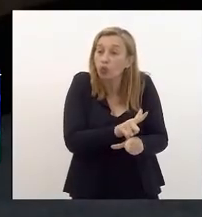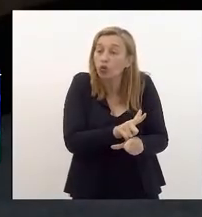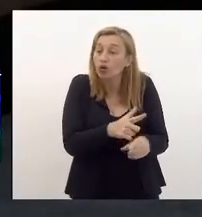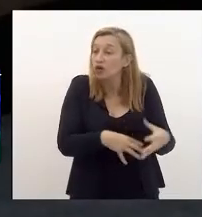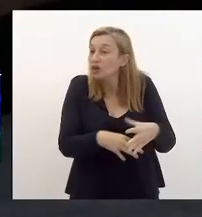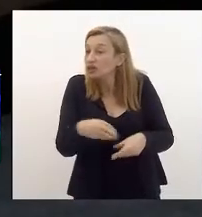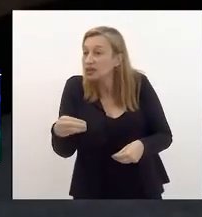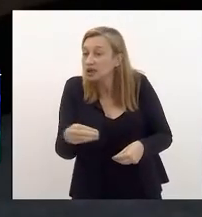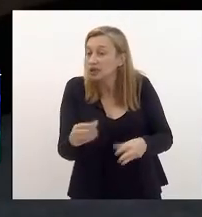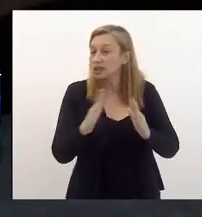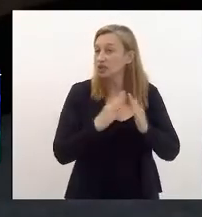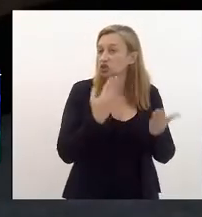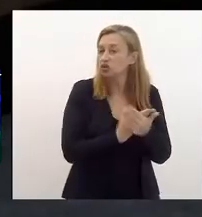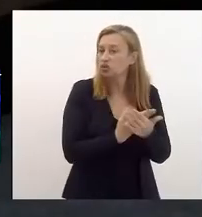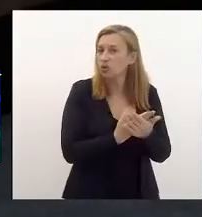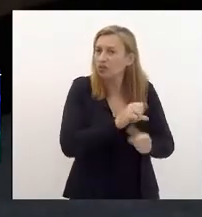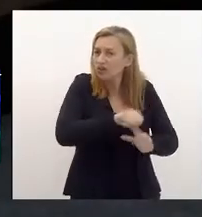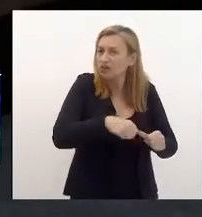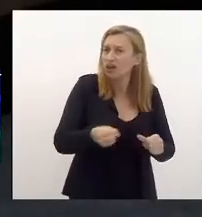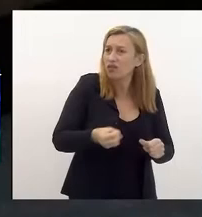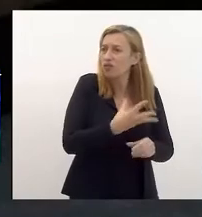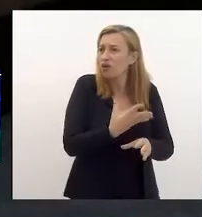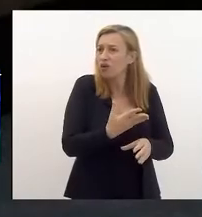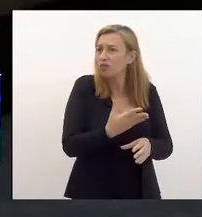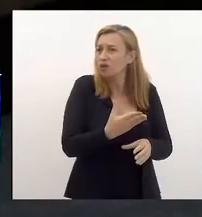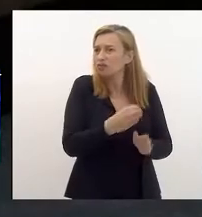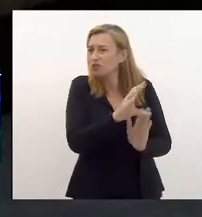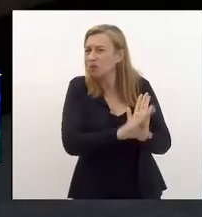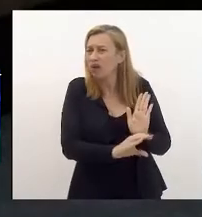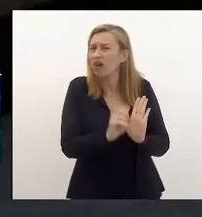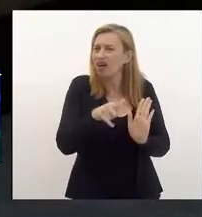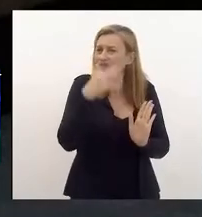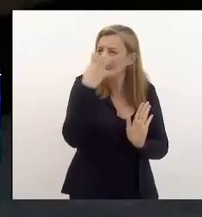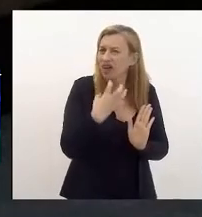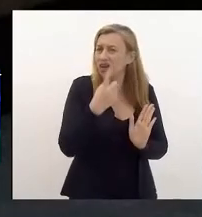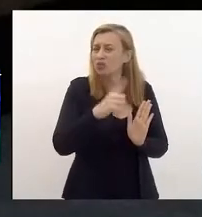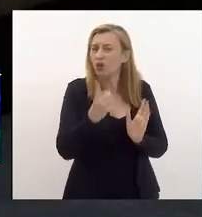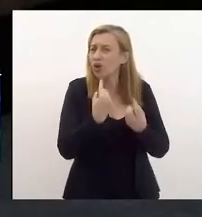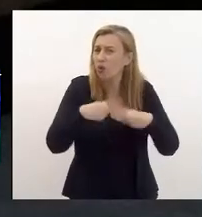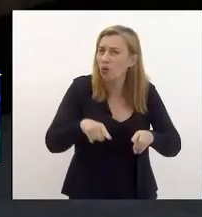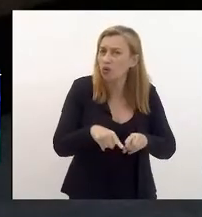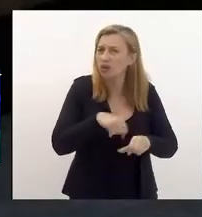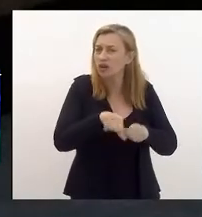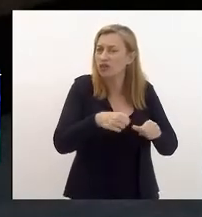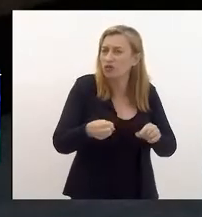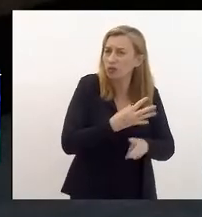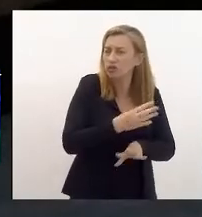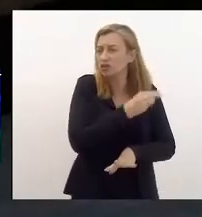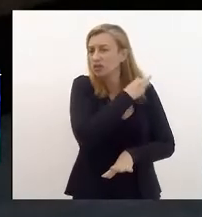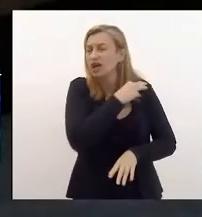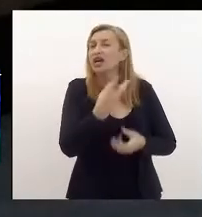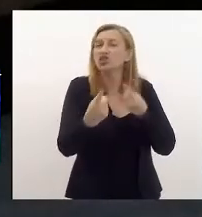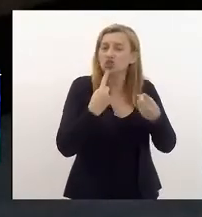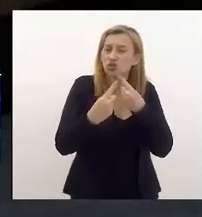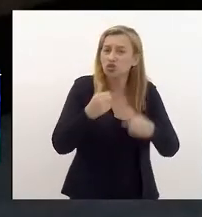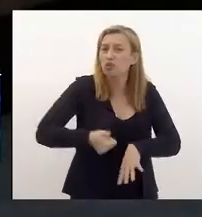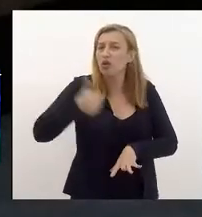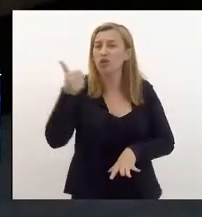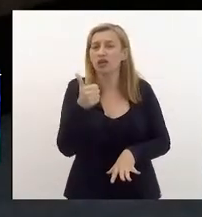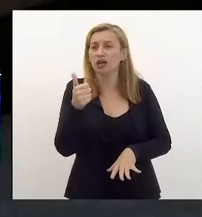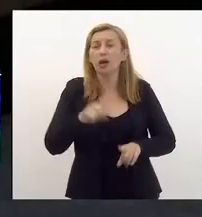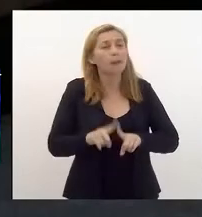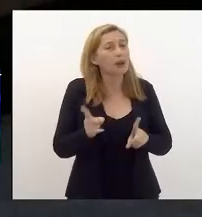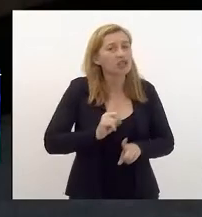fazendo uma reforma curricular, isso é muito grave, é muito sério, então a gente não é contra a reforma do ensino médio, a gente quer discutir melhorias para o ensino médio,